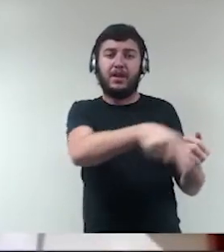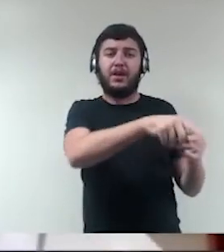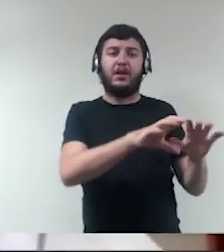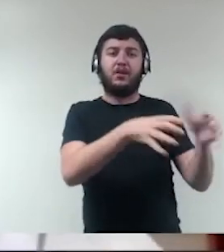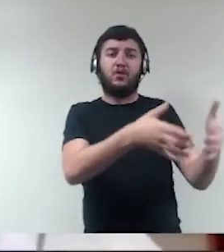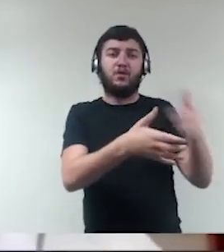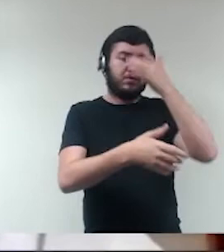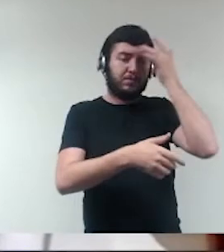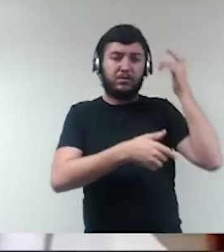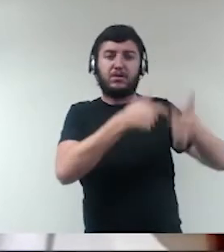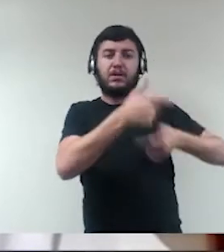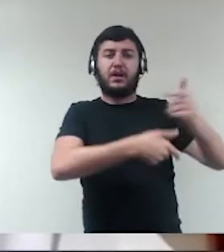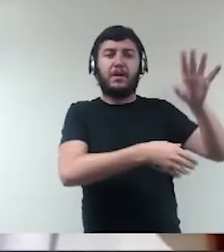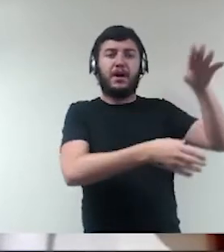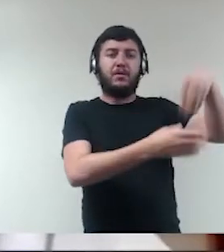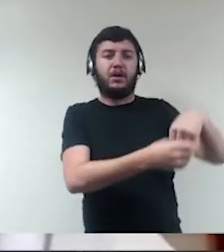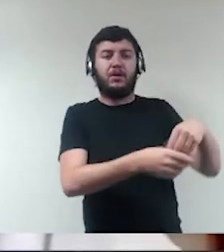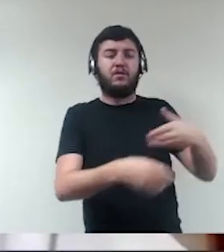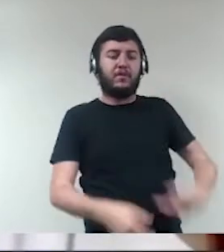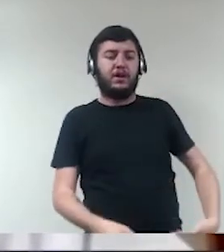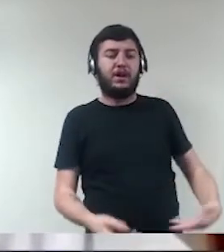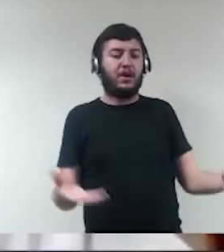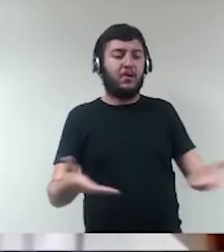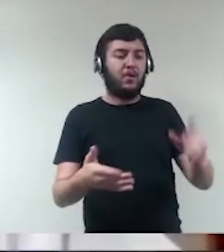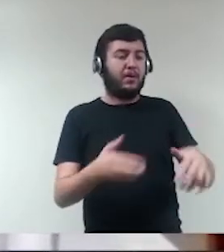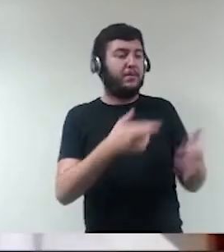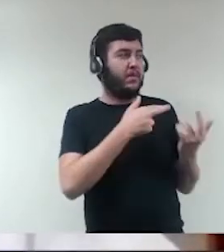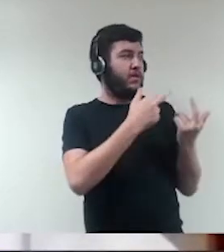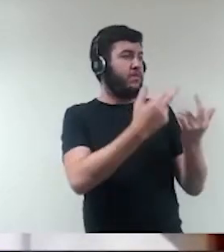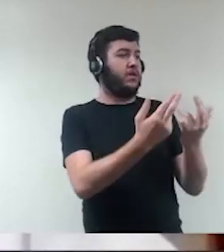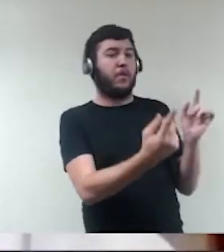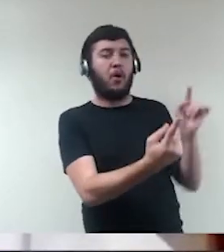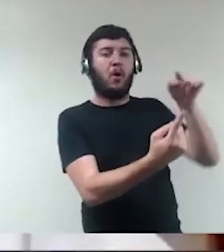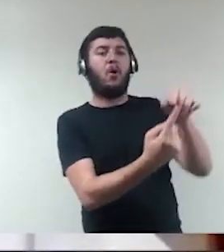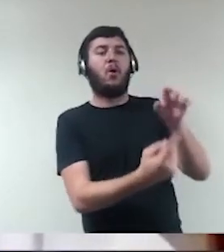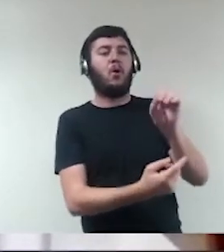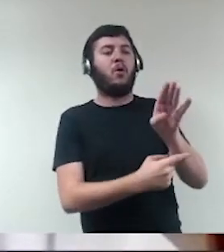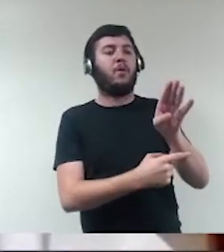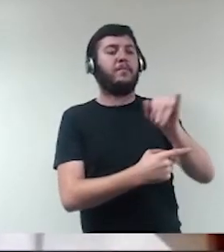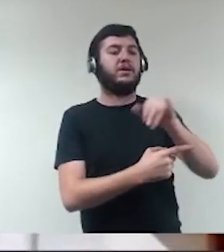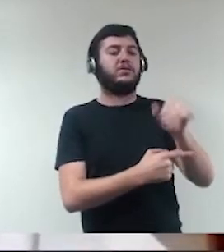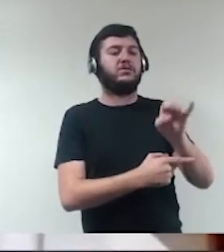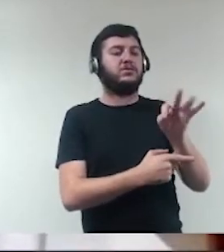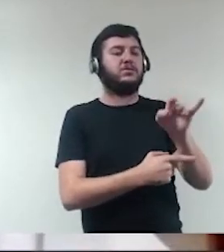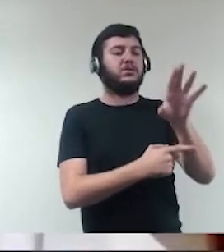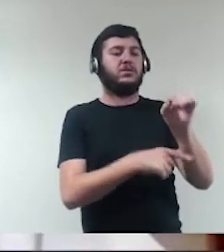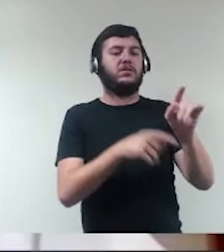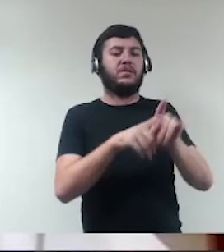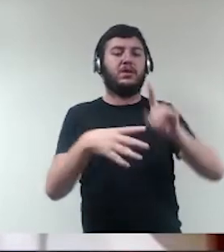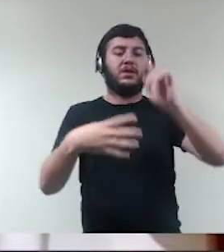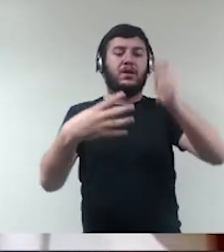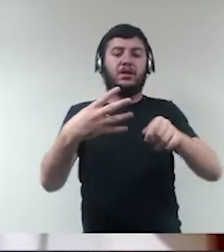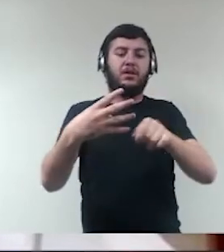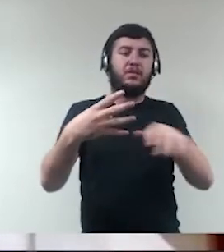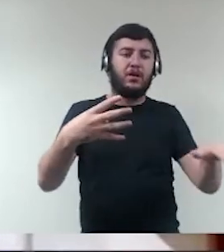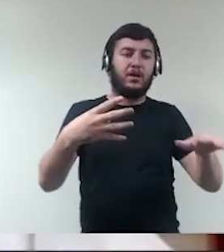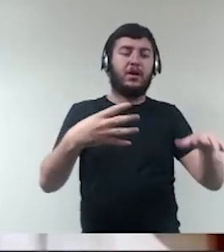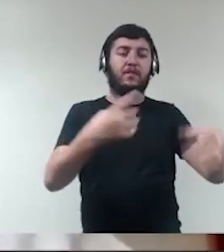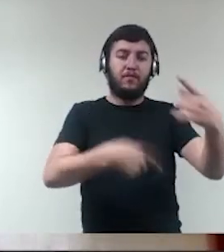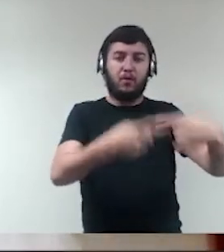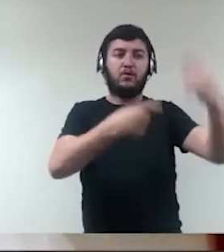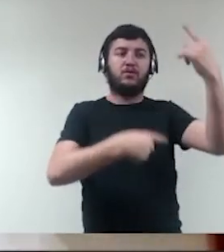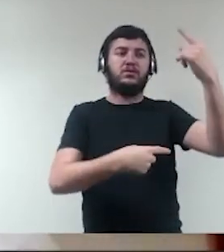responsabilidade objetiva e daí a evolução jurisprudencial e legislativa